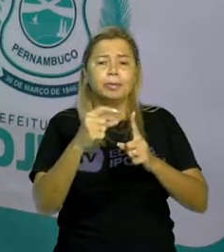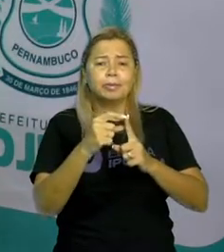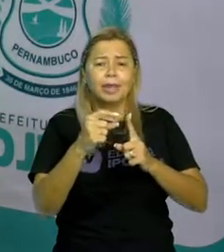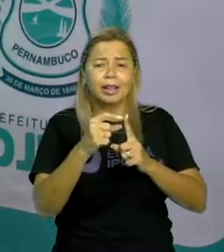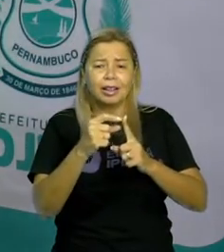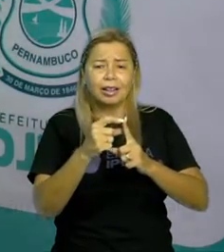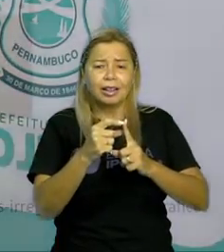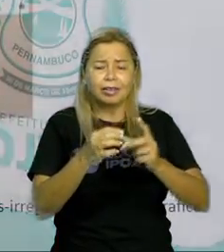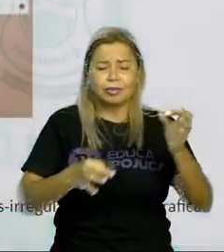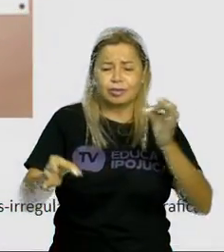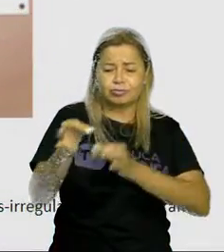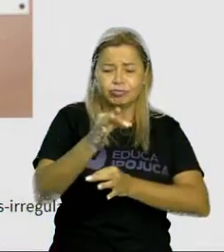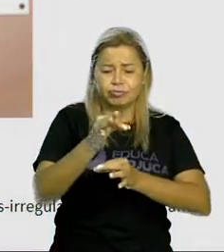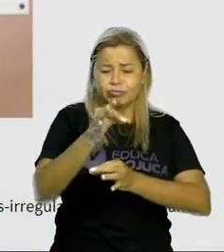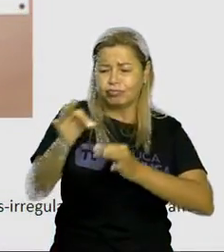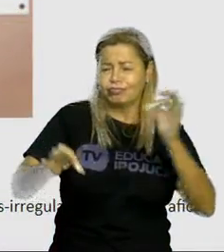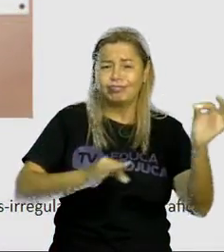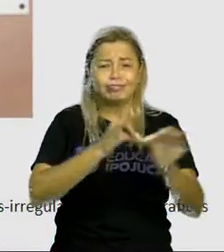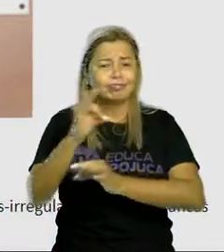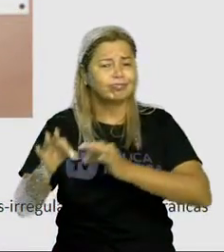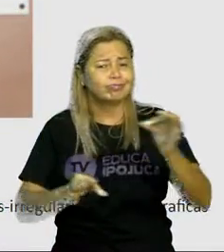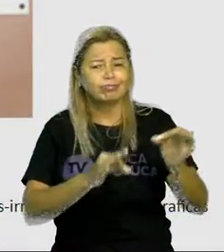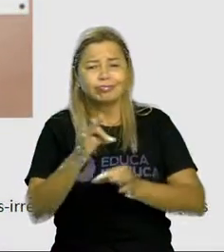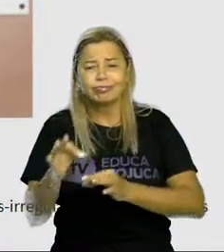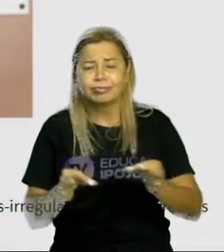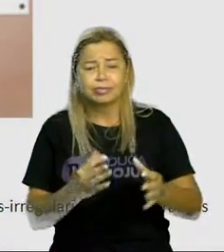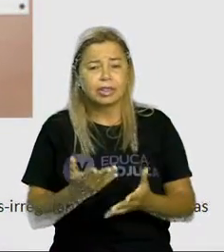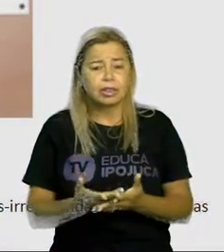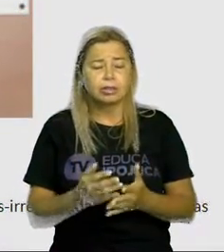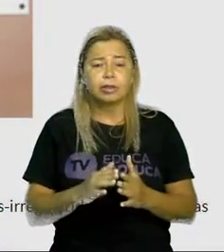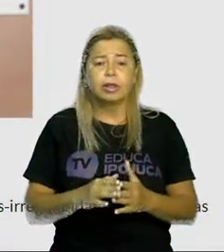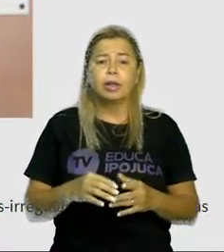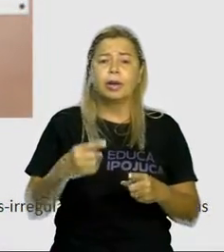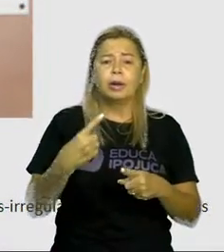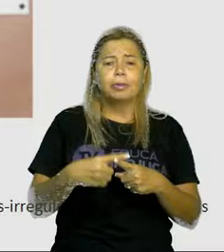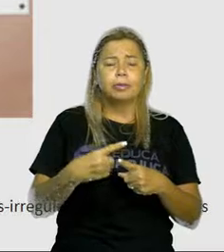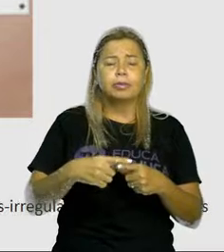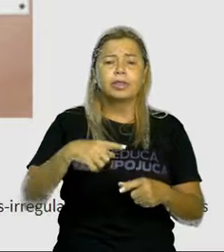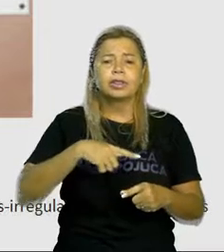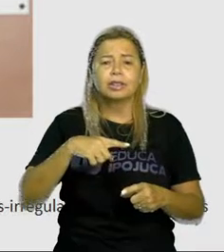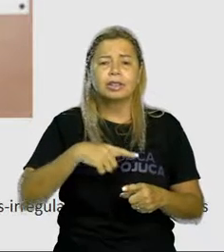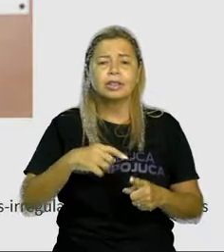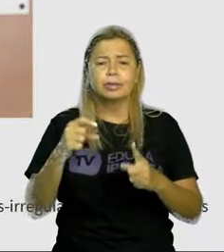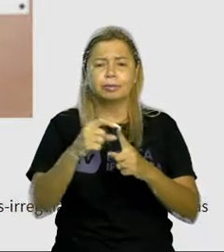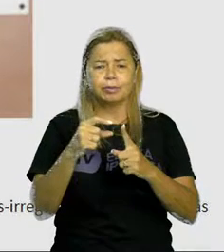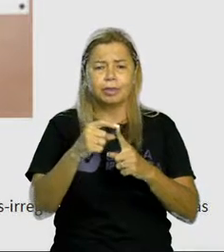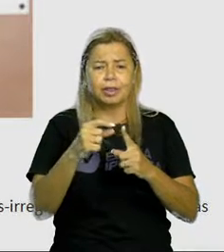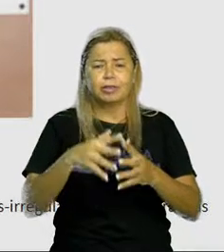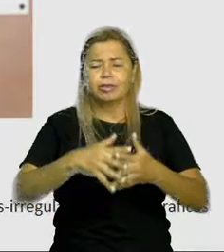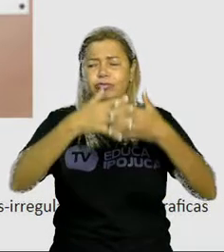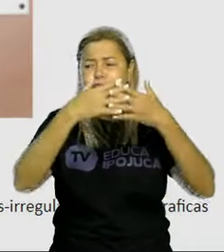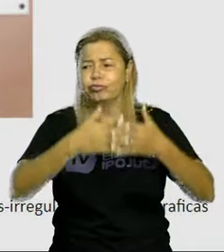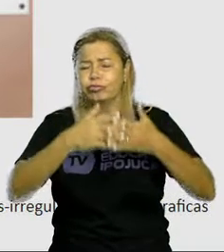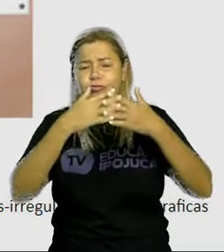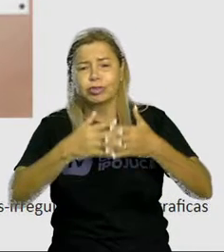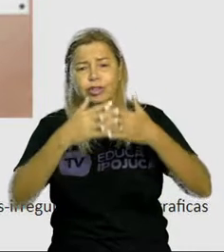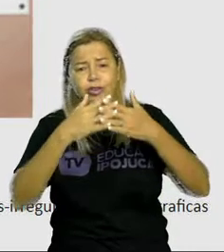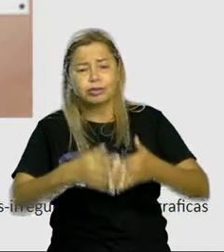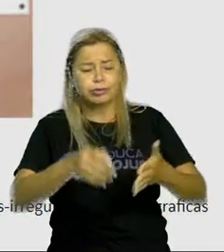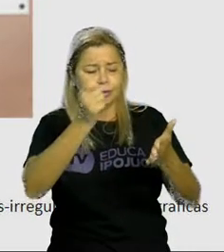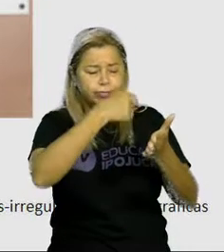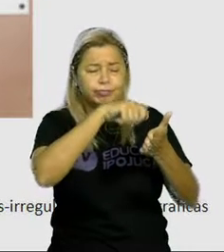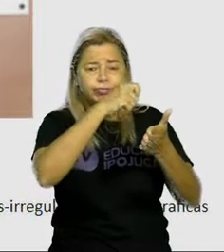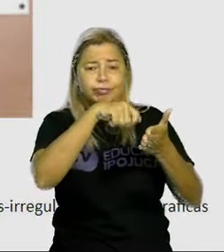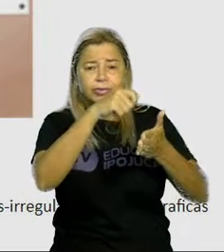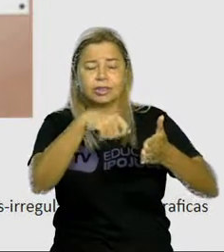ortográficas. Como assim, professora? A gente sabe que tem palavras que confundem muito a gente, né? Na escrita. Vamos ver um pouquinho sobre